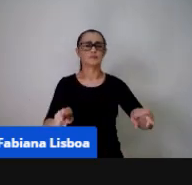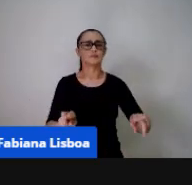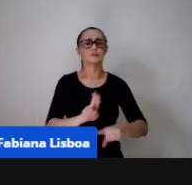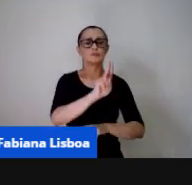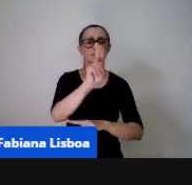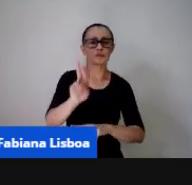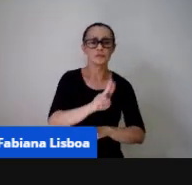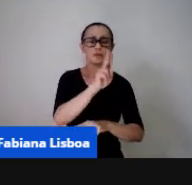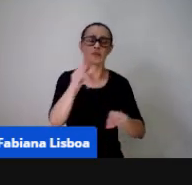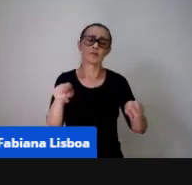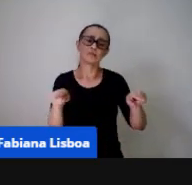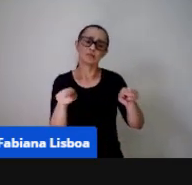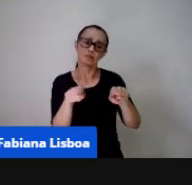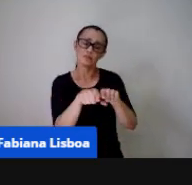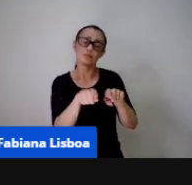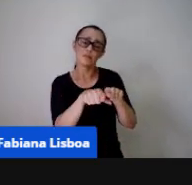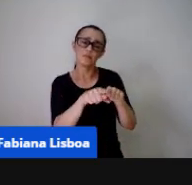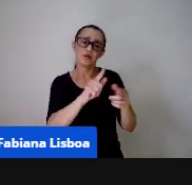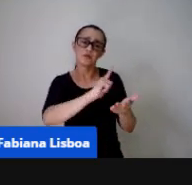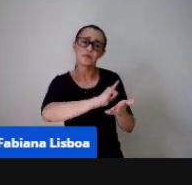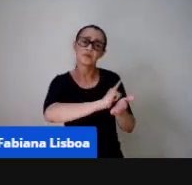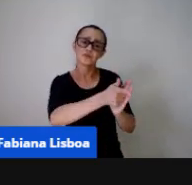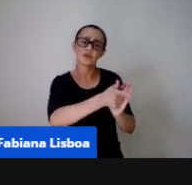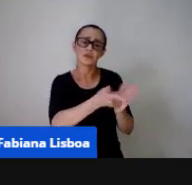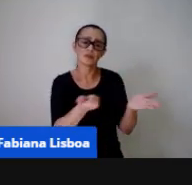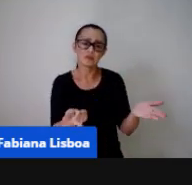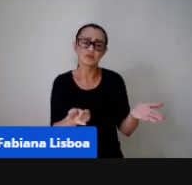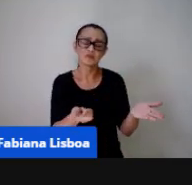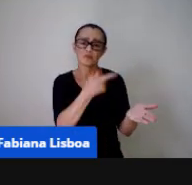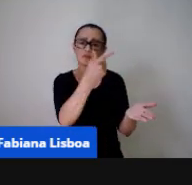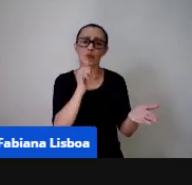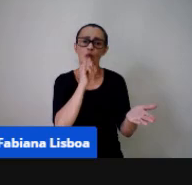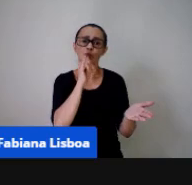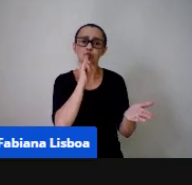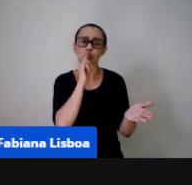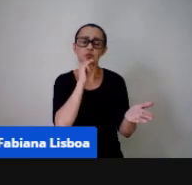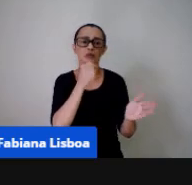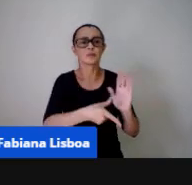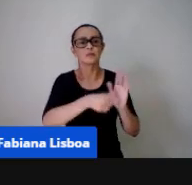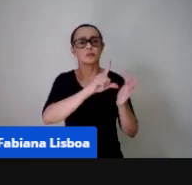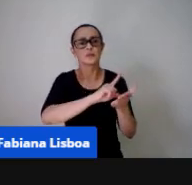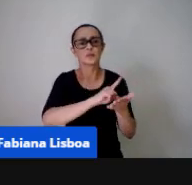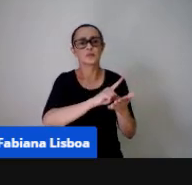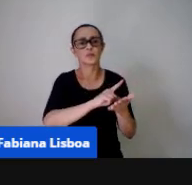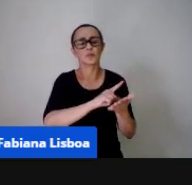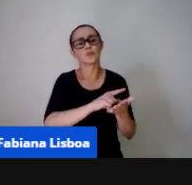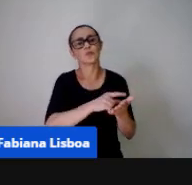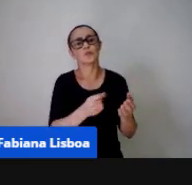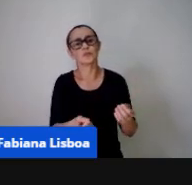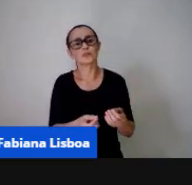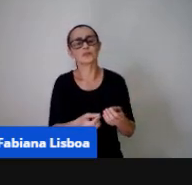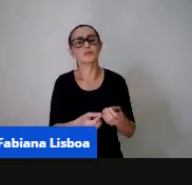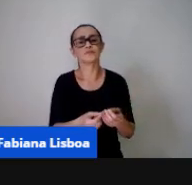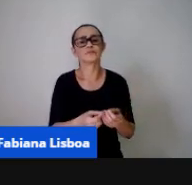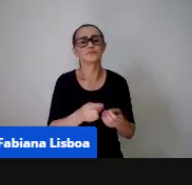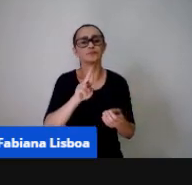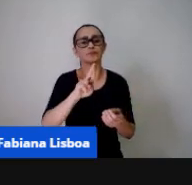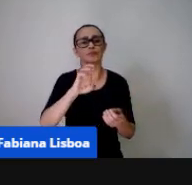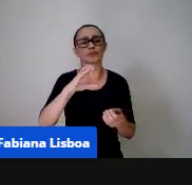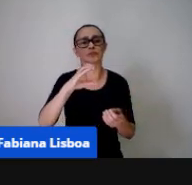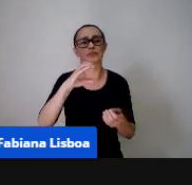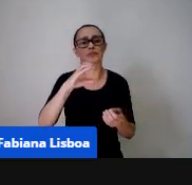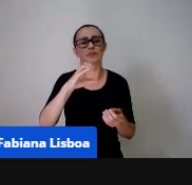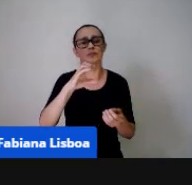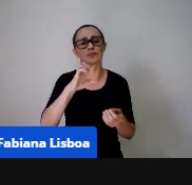textuais também como a gente conversou na questão da receita por exemplo certo então vamos falar do jogo como recurso